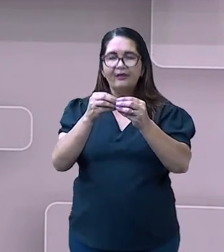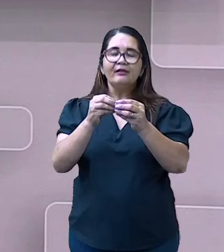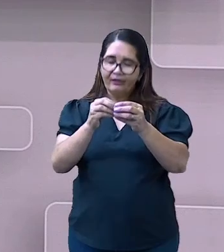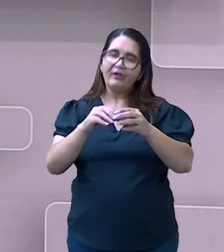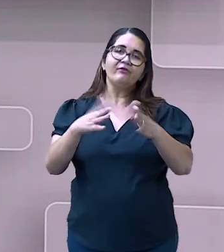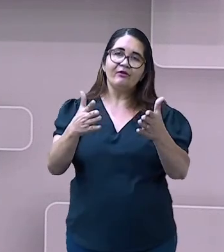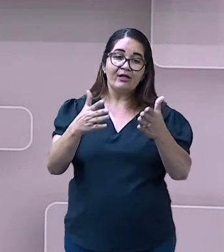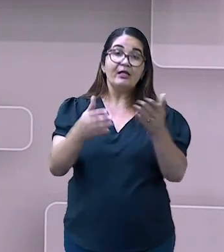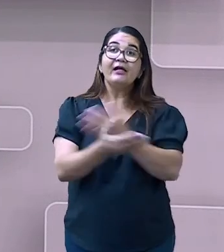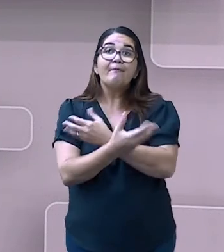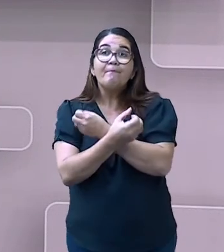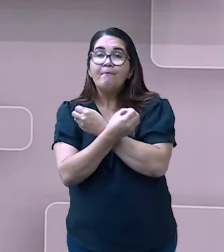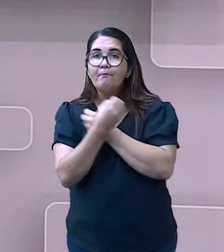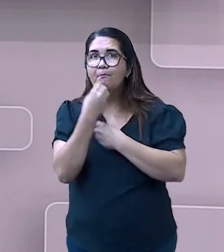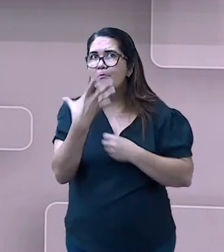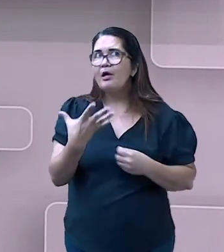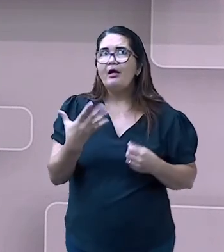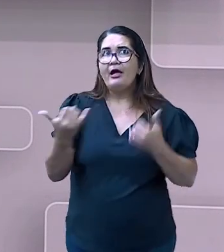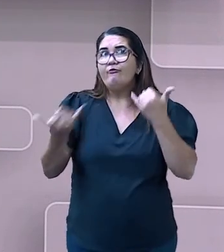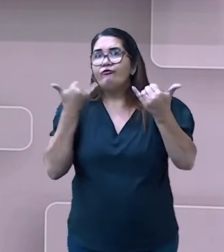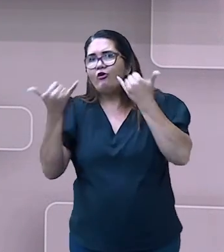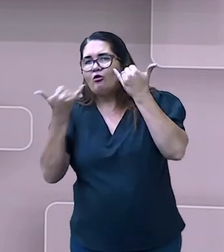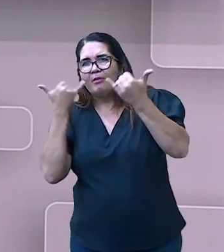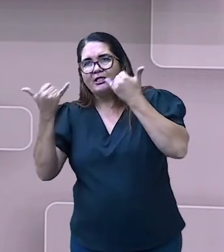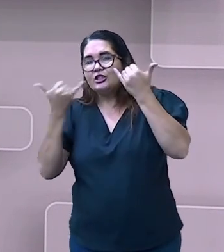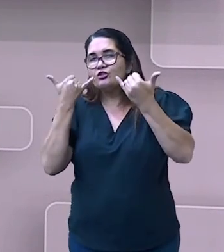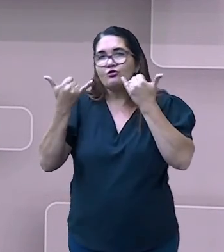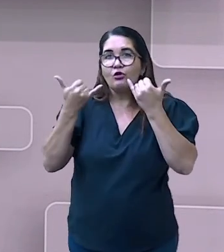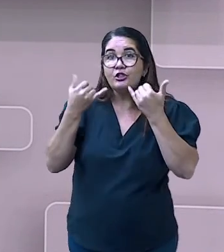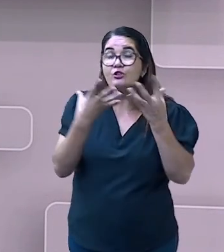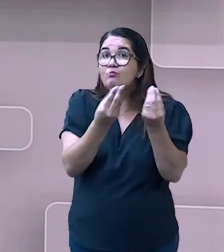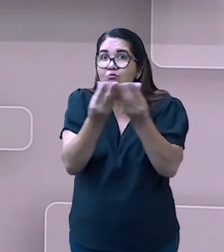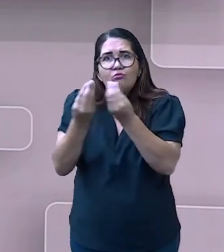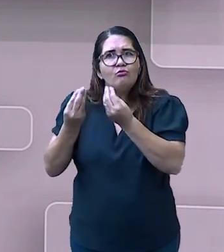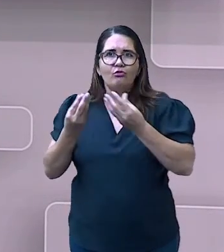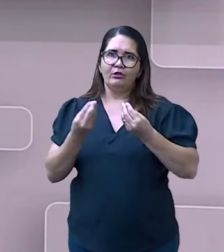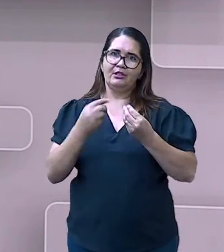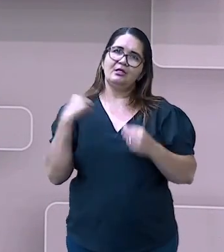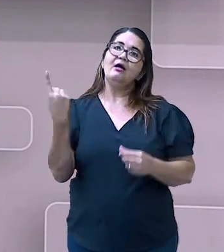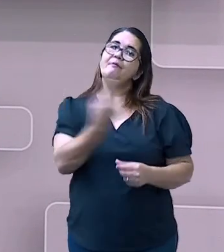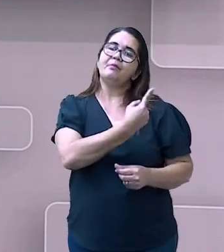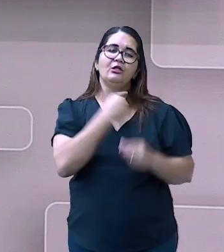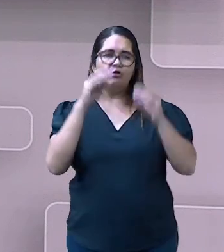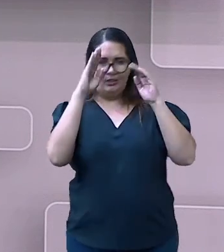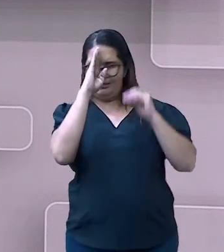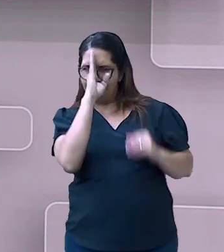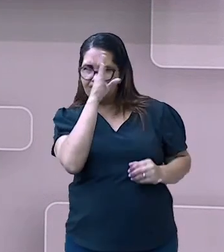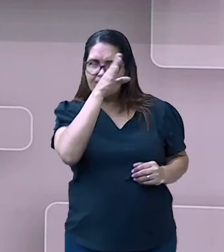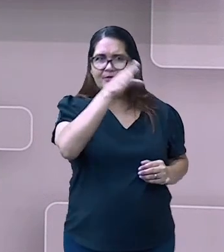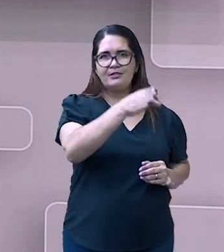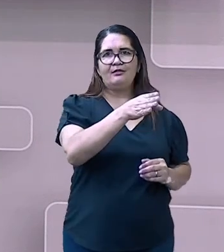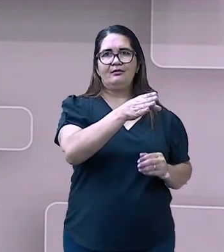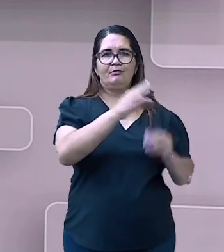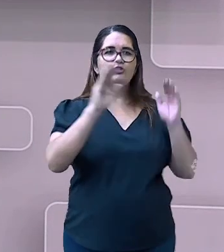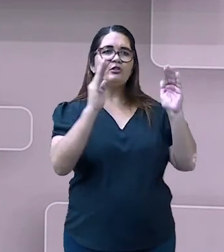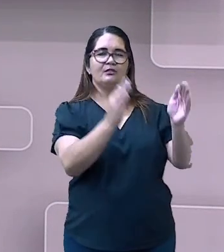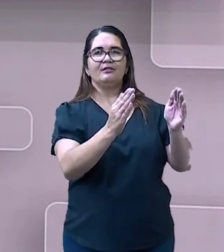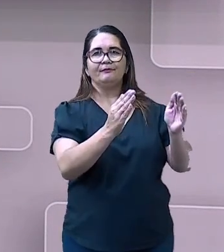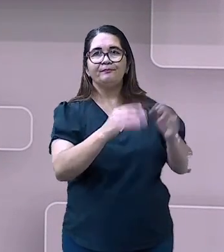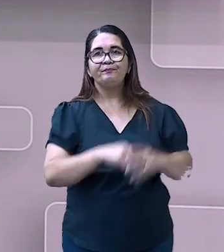embutidas em um só aparelho. Então, ele é realmente um excelente instrumento de localização.